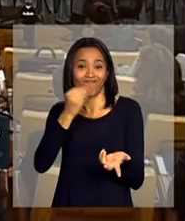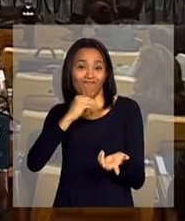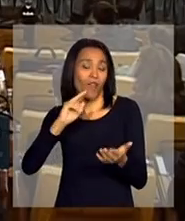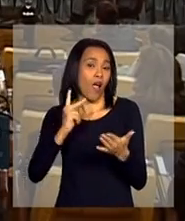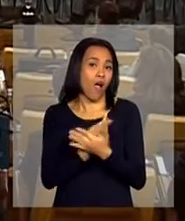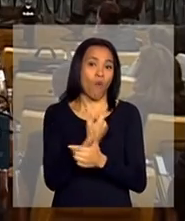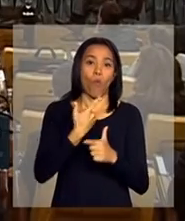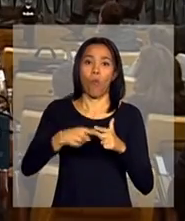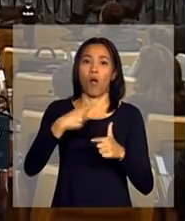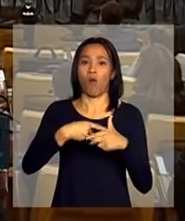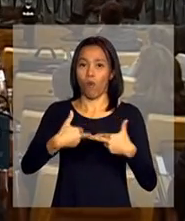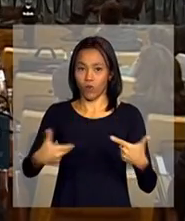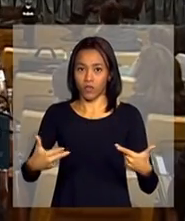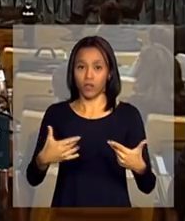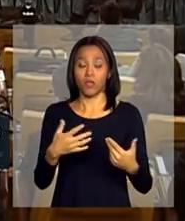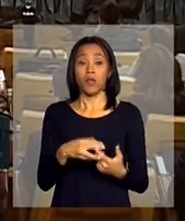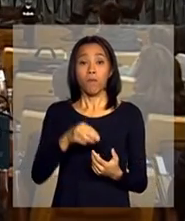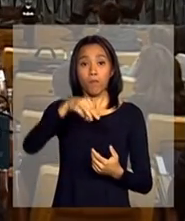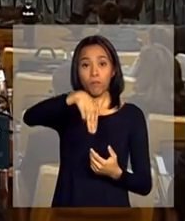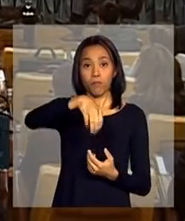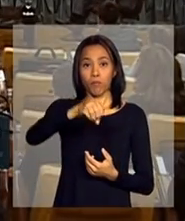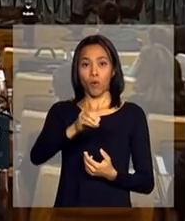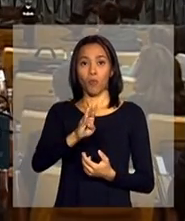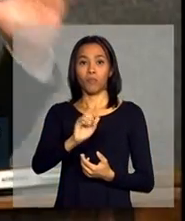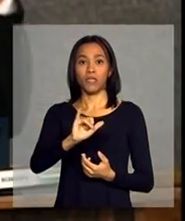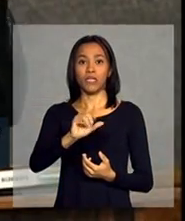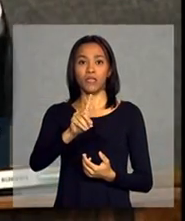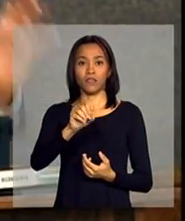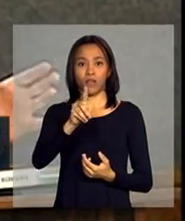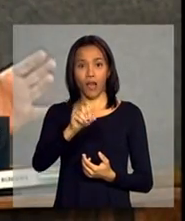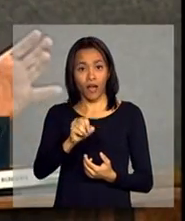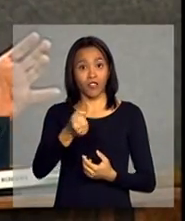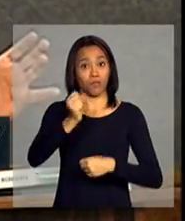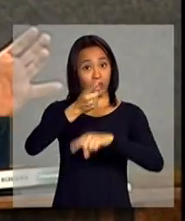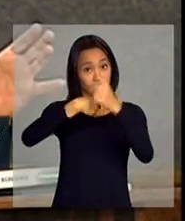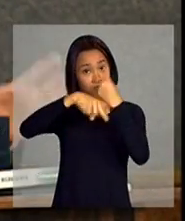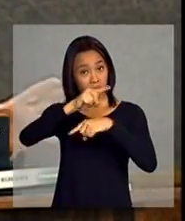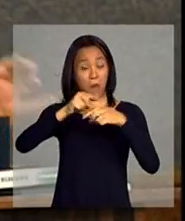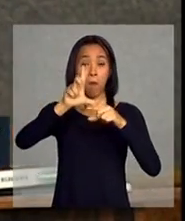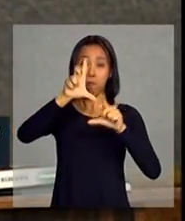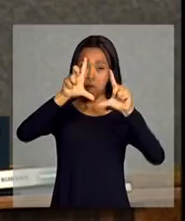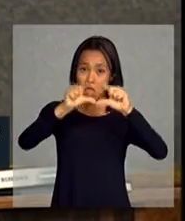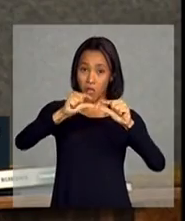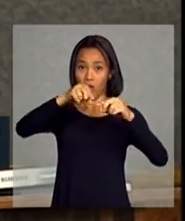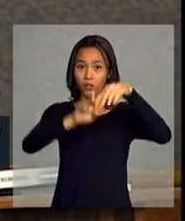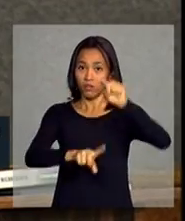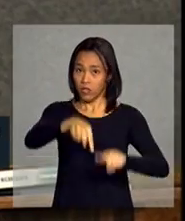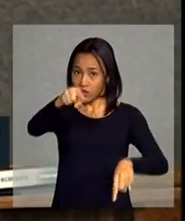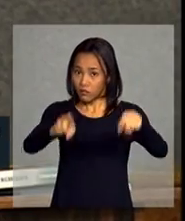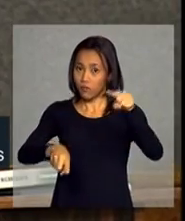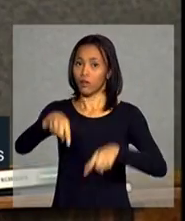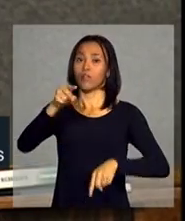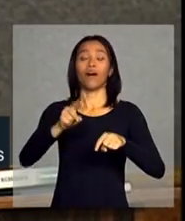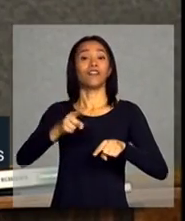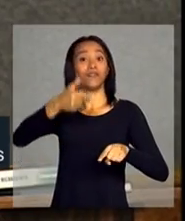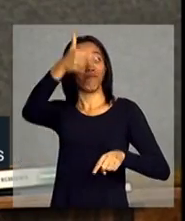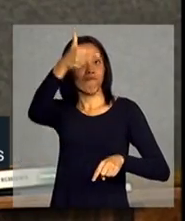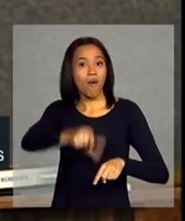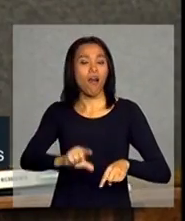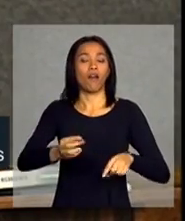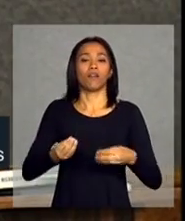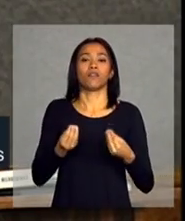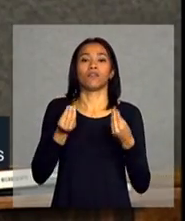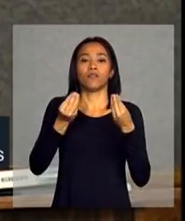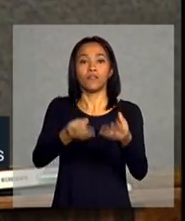a atenção para a mobilidade, ou seja, tem mais prosperidade, menos desigualdades, mais oportunidade no